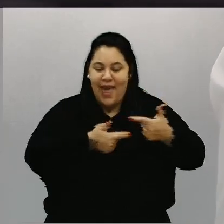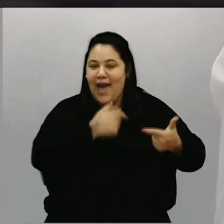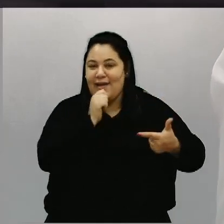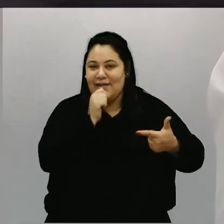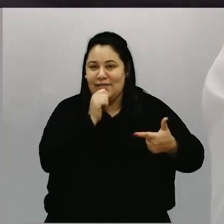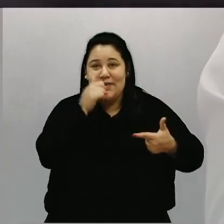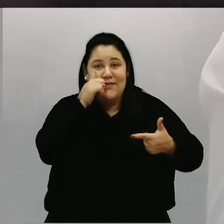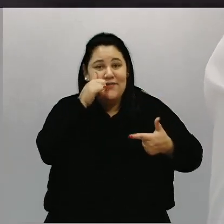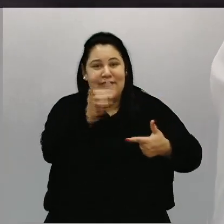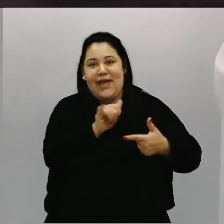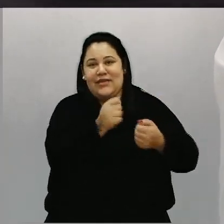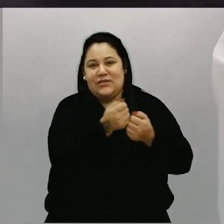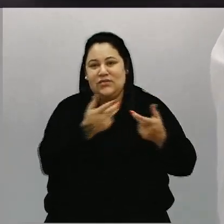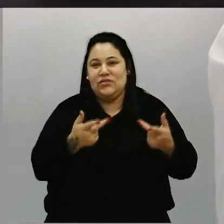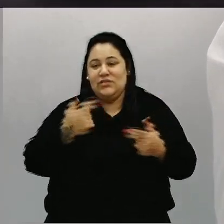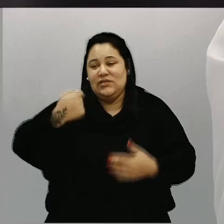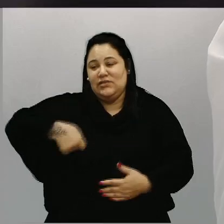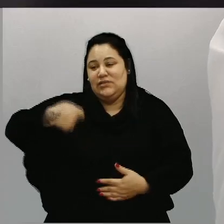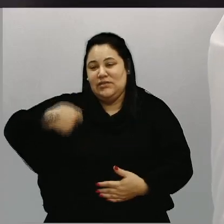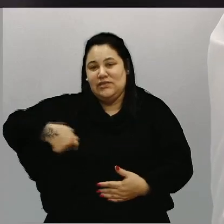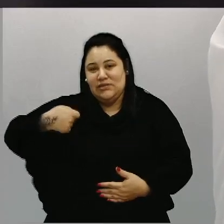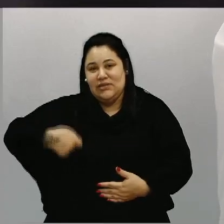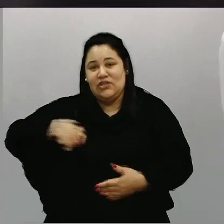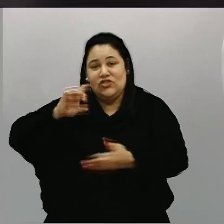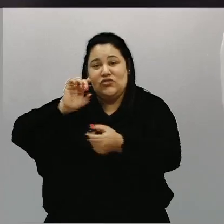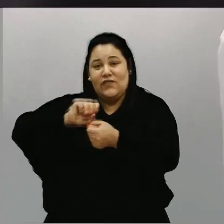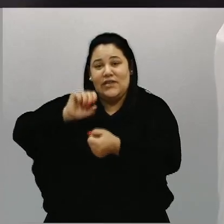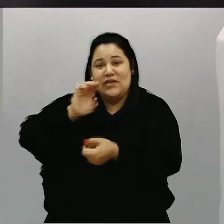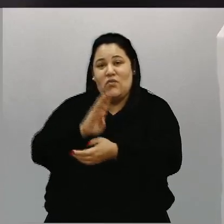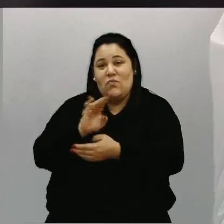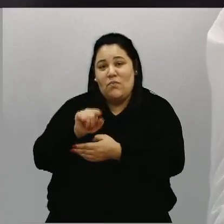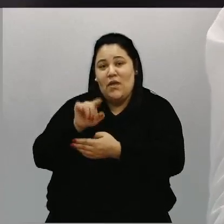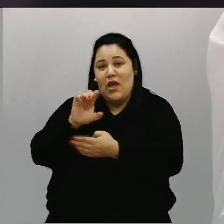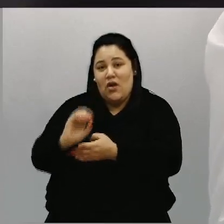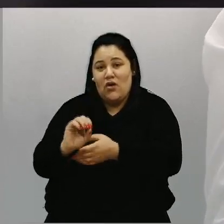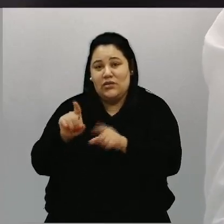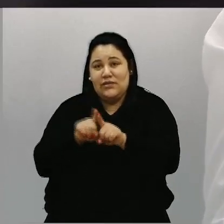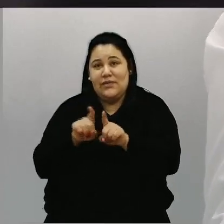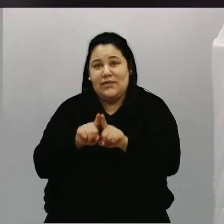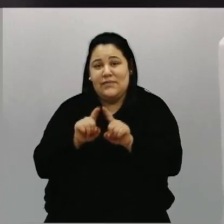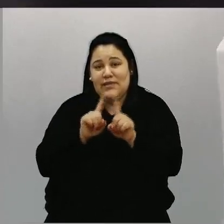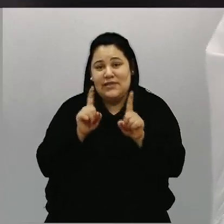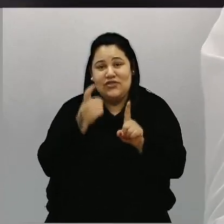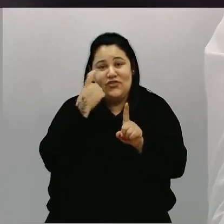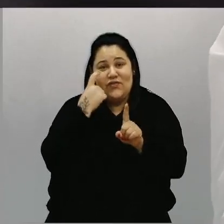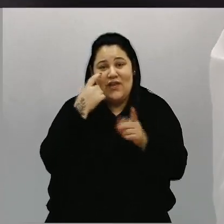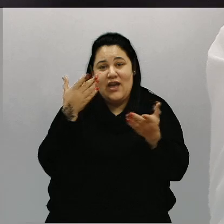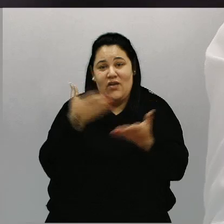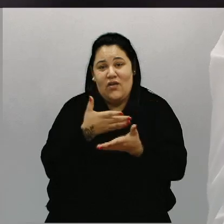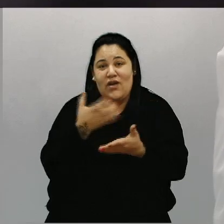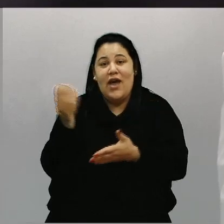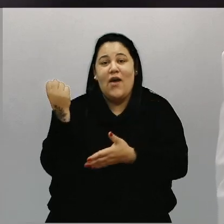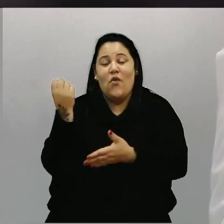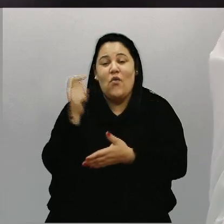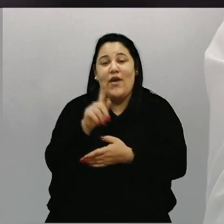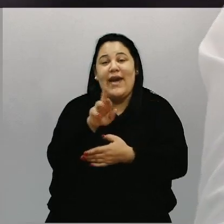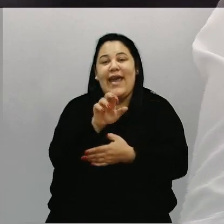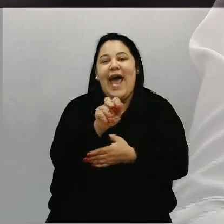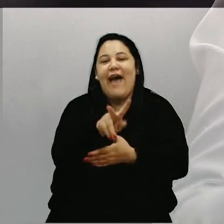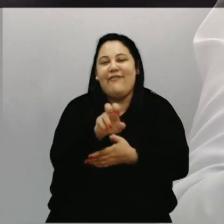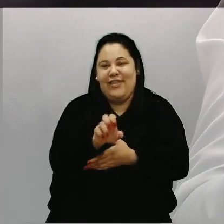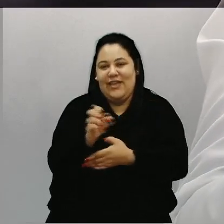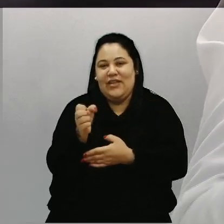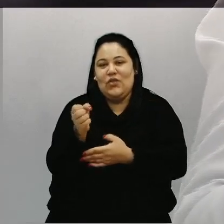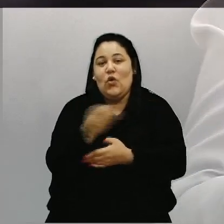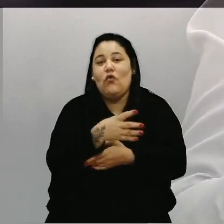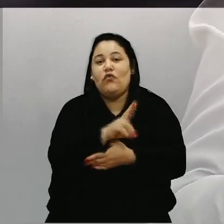prevenção, na questão da necessidade do registro, mas a gente vê agora o grave, esse novo nome que foi dado e essa forma